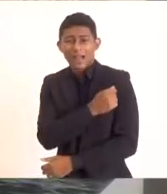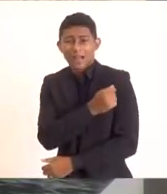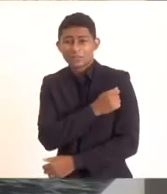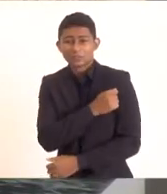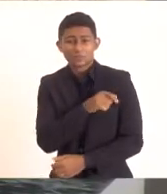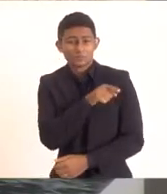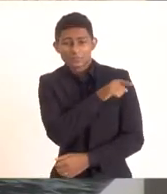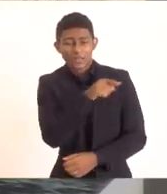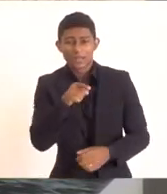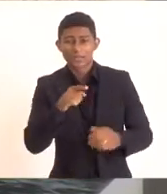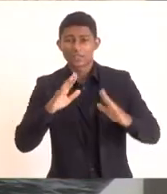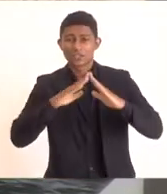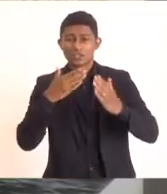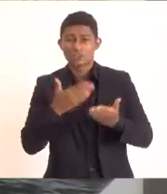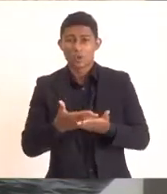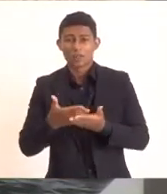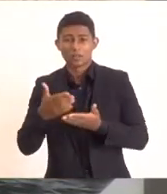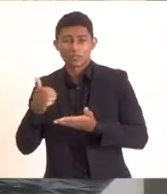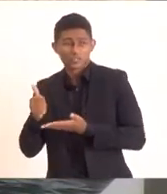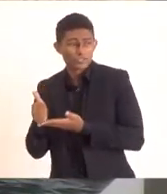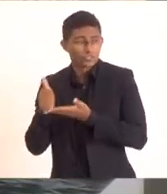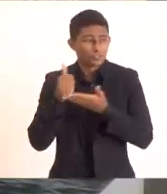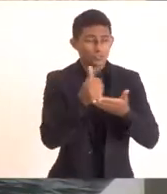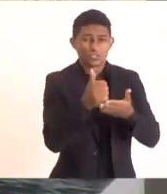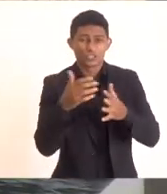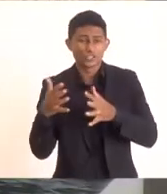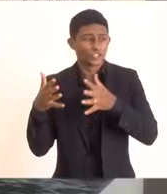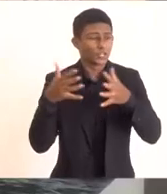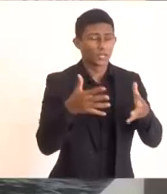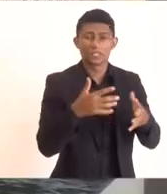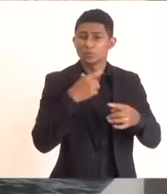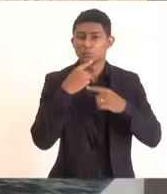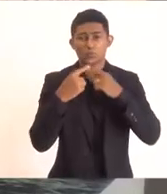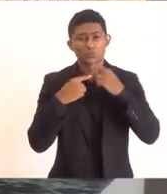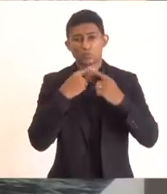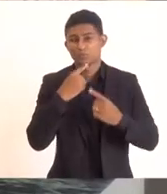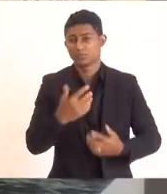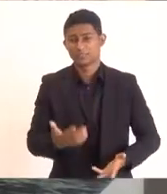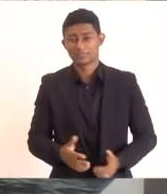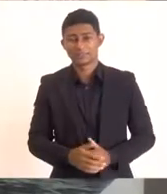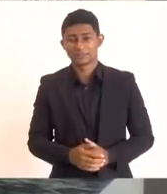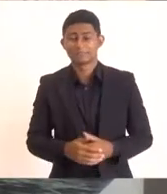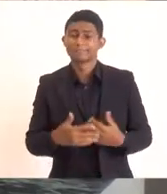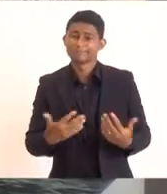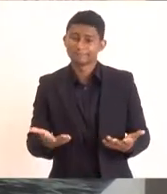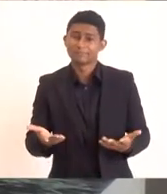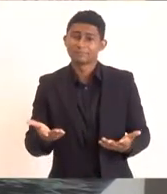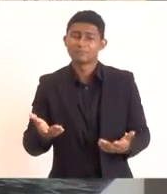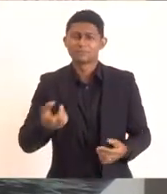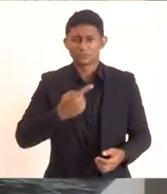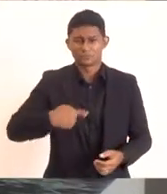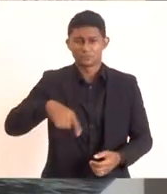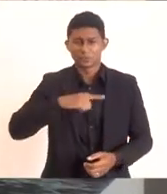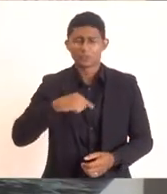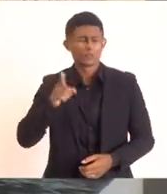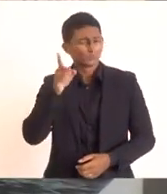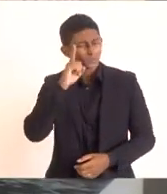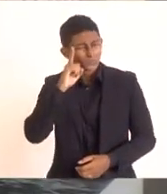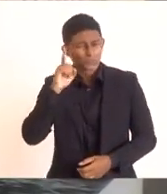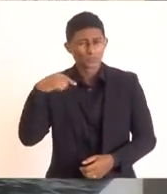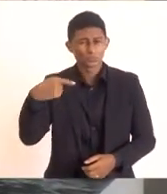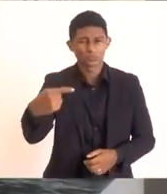chegar até os institutos para que possam estudar. E nós que convivemos com eles diariamente,